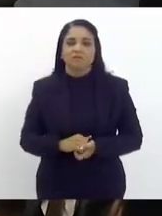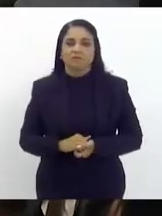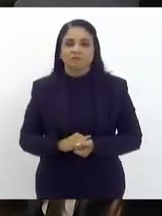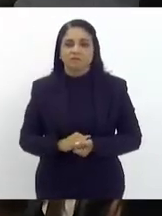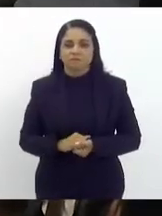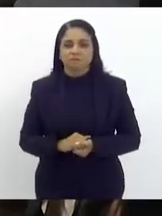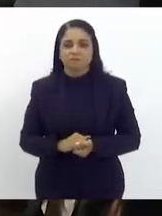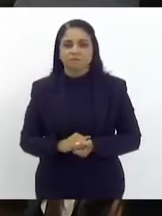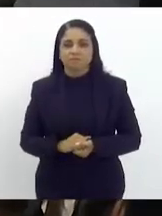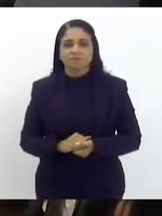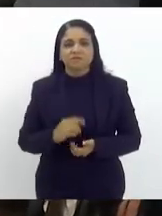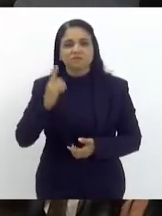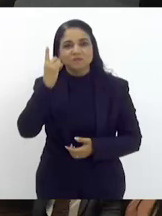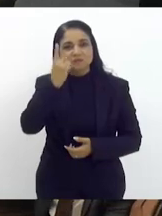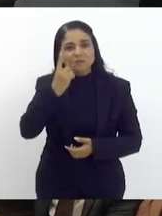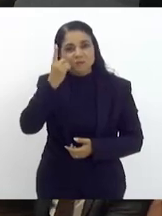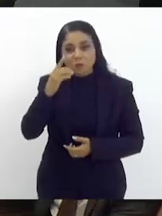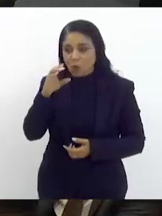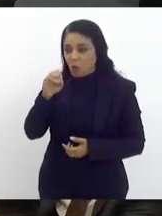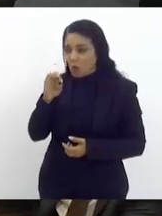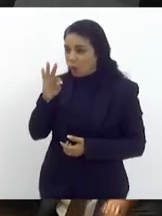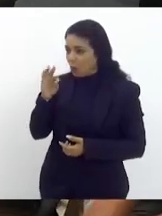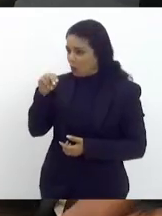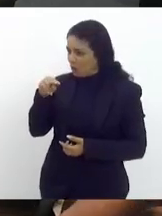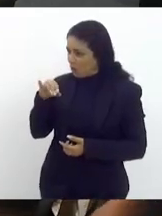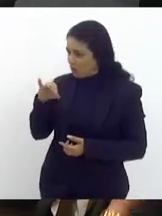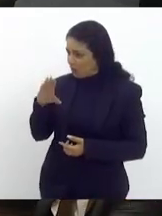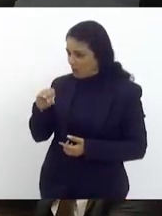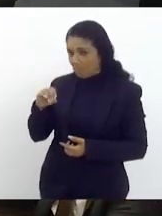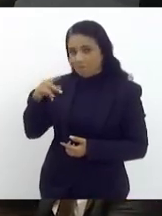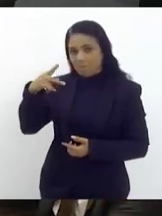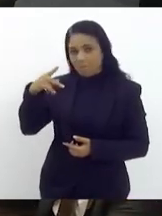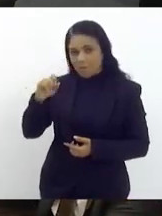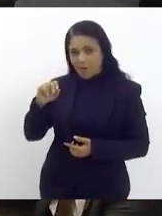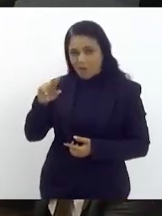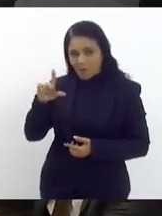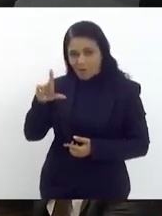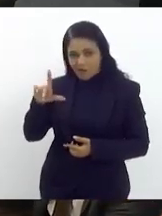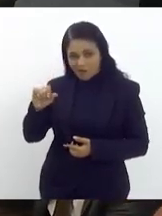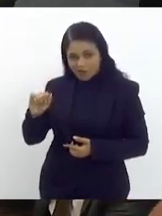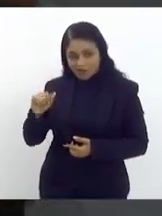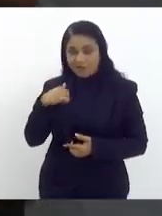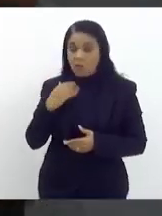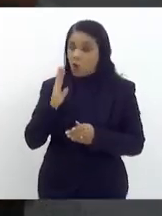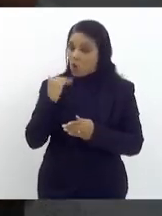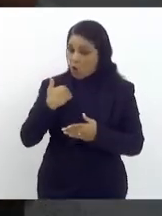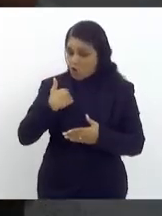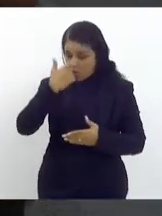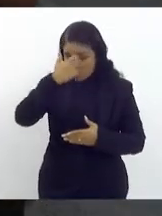Ottoni de Paula eu votei